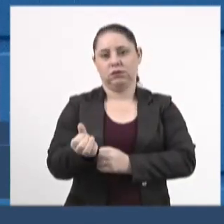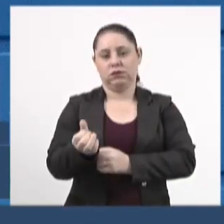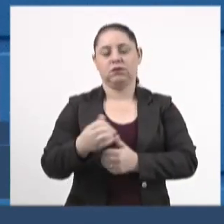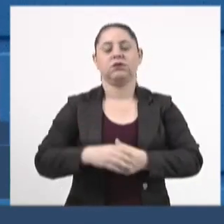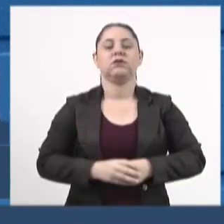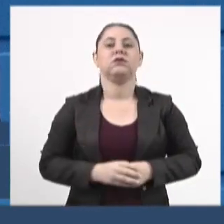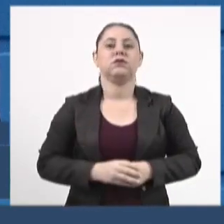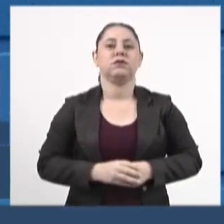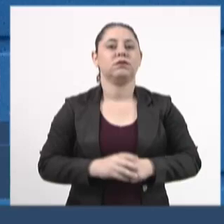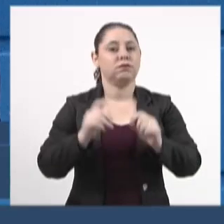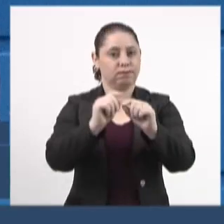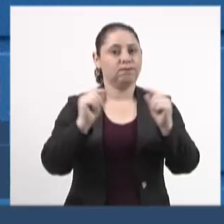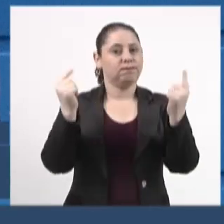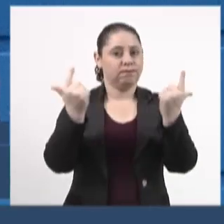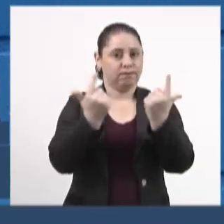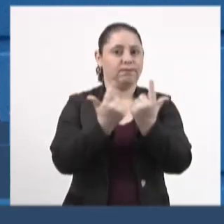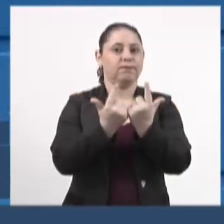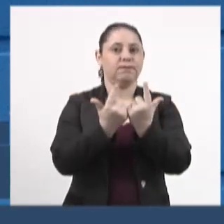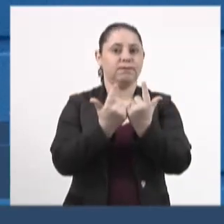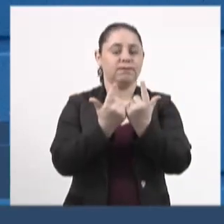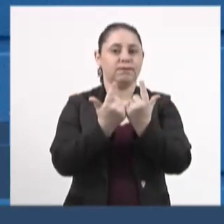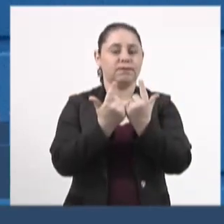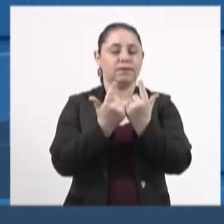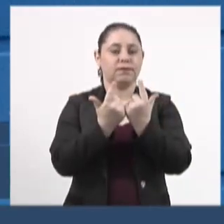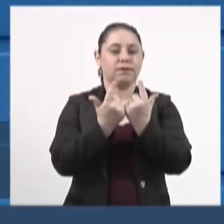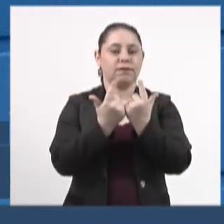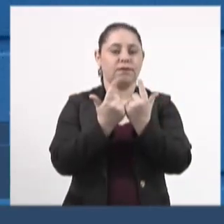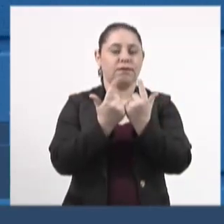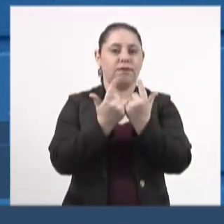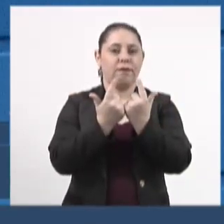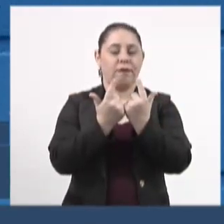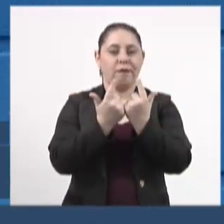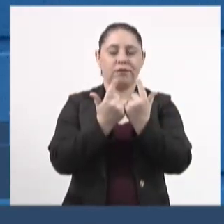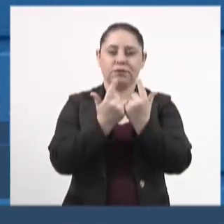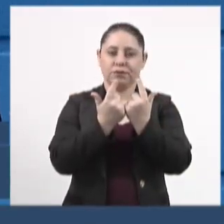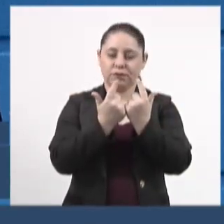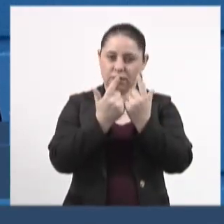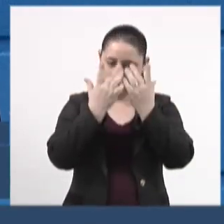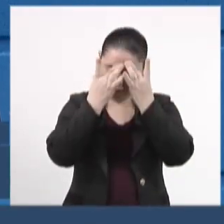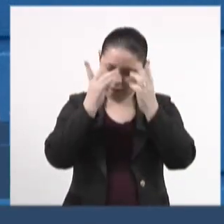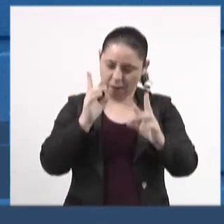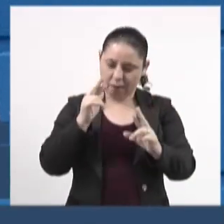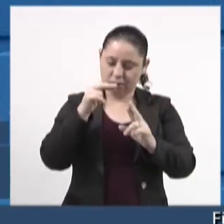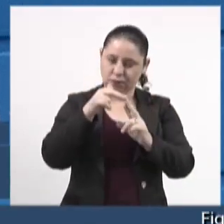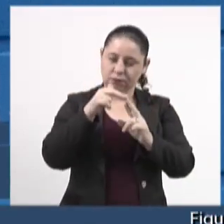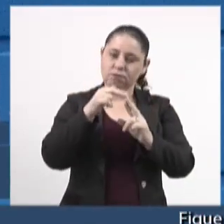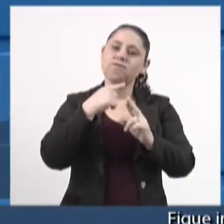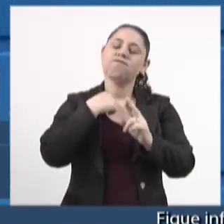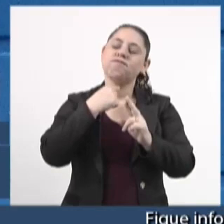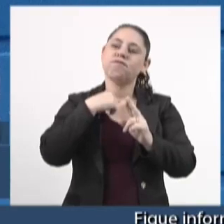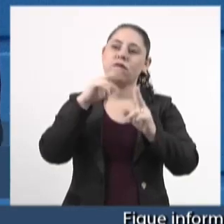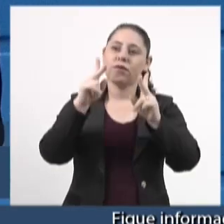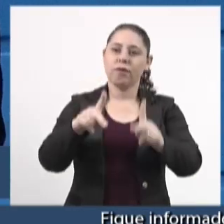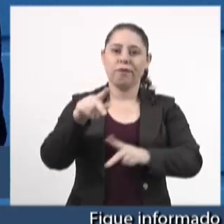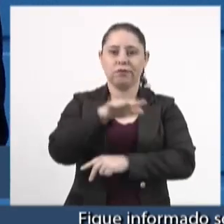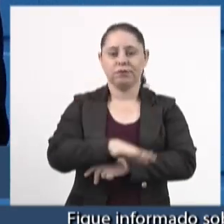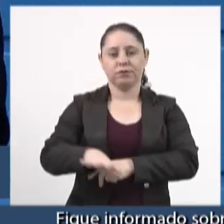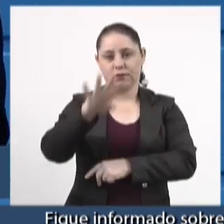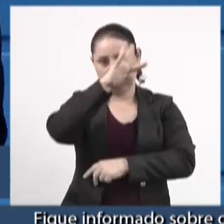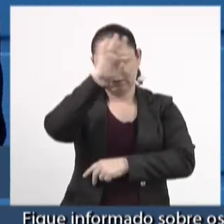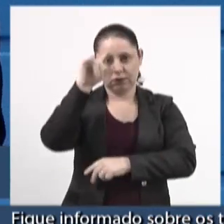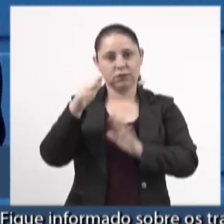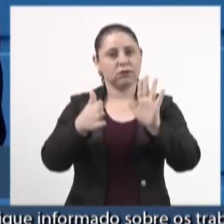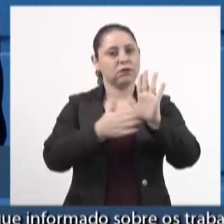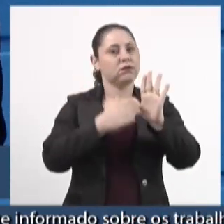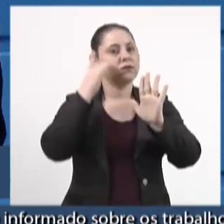A Assembleia Legislativa, legítima representante dos ideais e aspirações do povo suma-tugrossense,